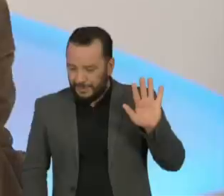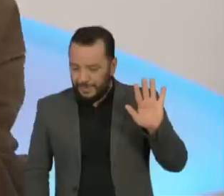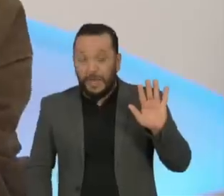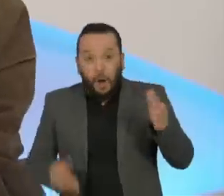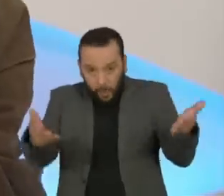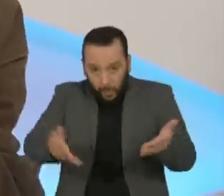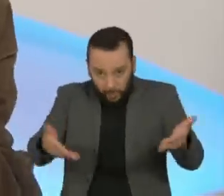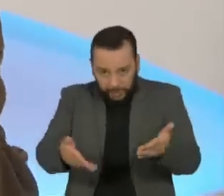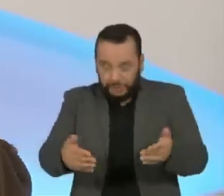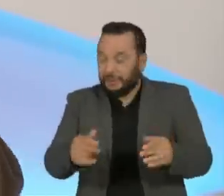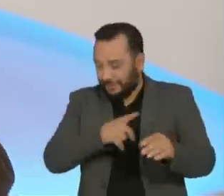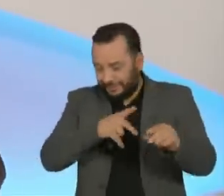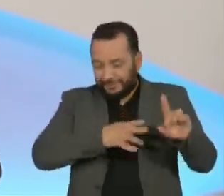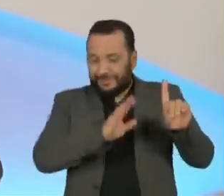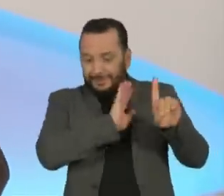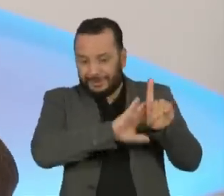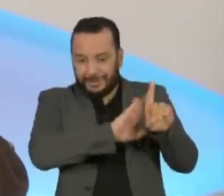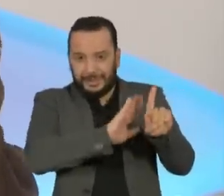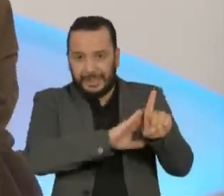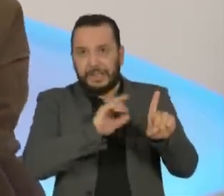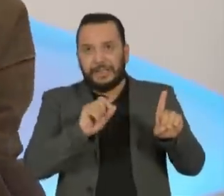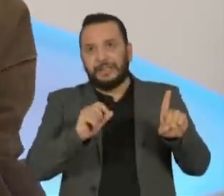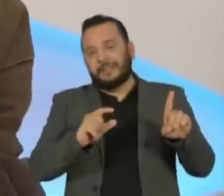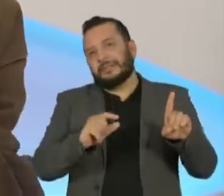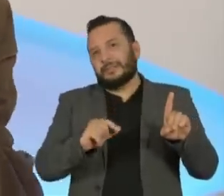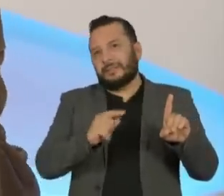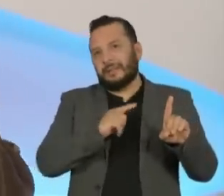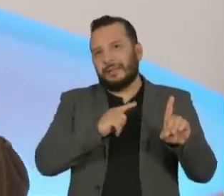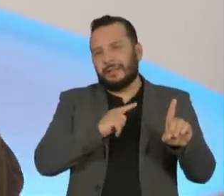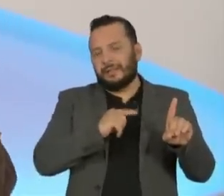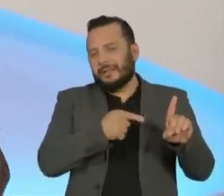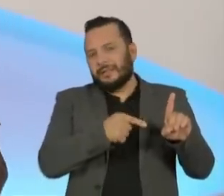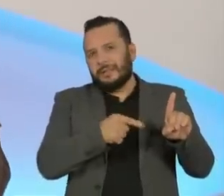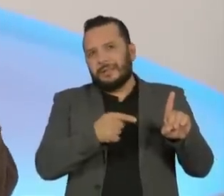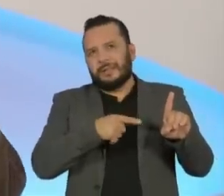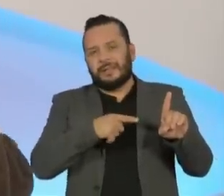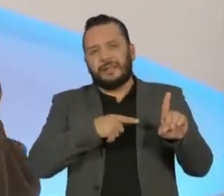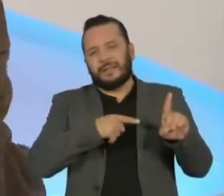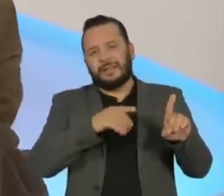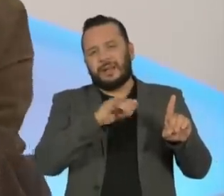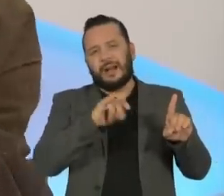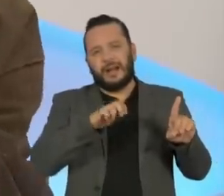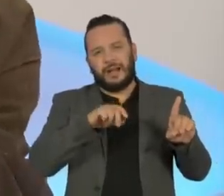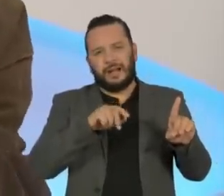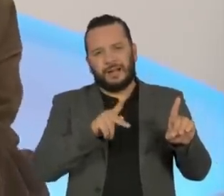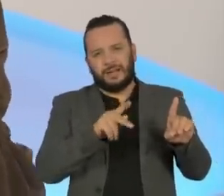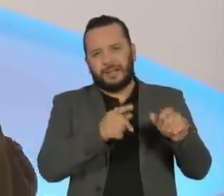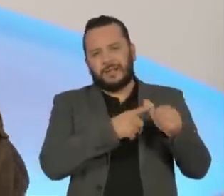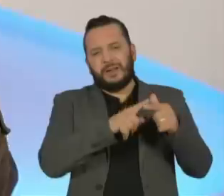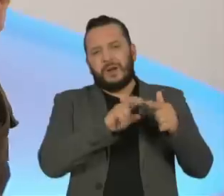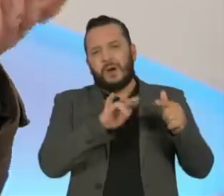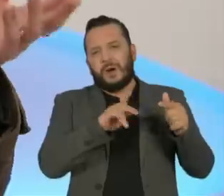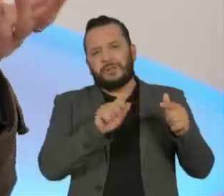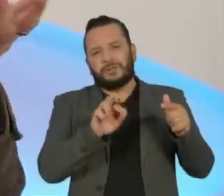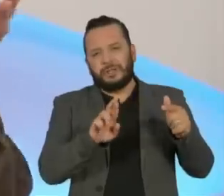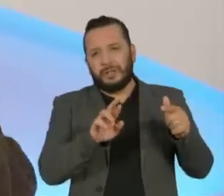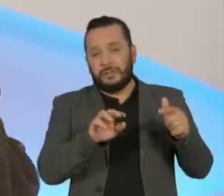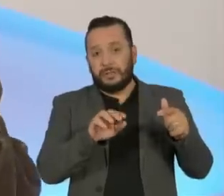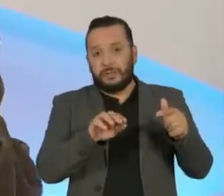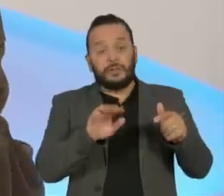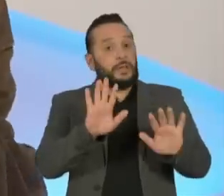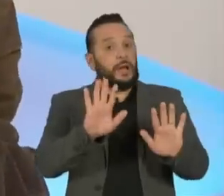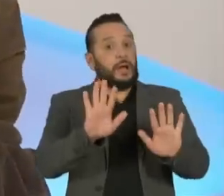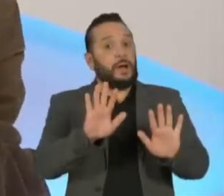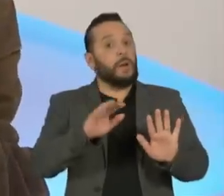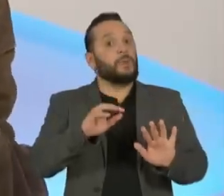temos uma direita, uma direita, Edmund Burke, você tem o Kirk, você tem o Roger Scruton, você tem... Você está falando da direita